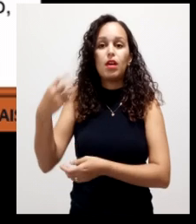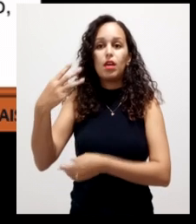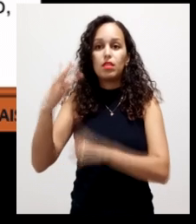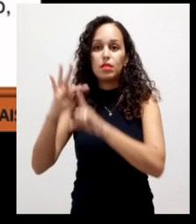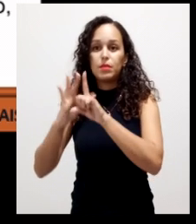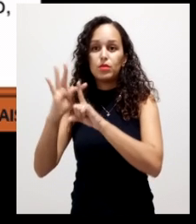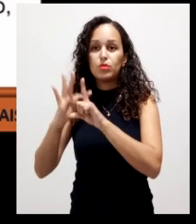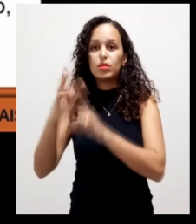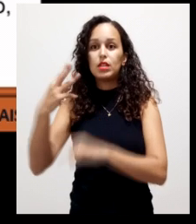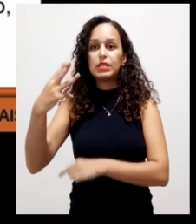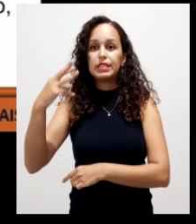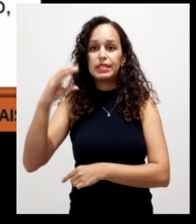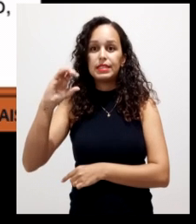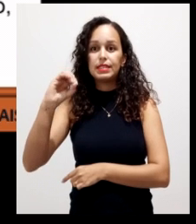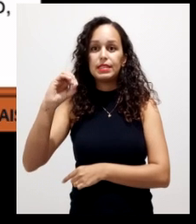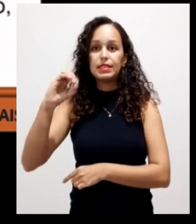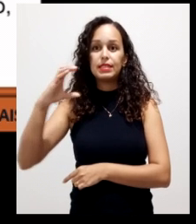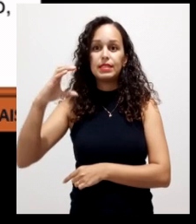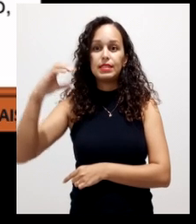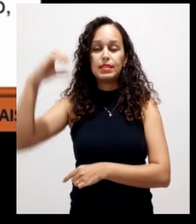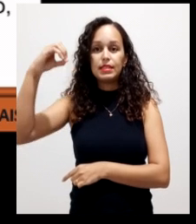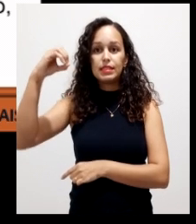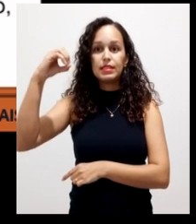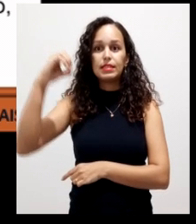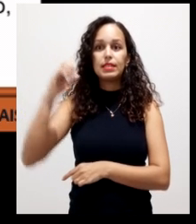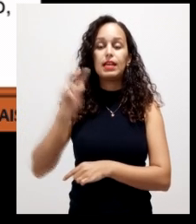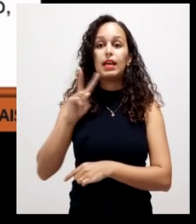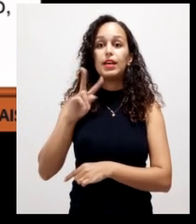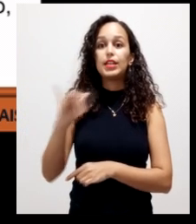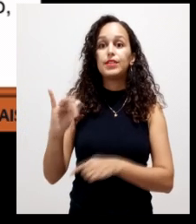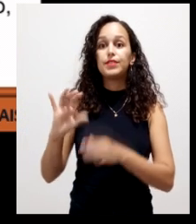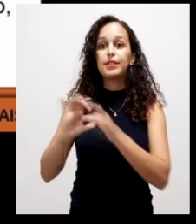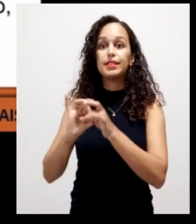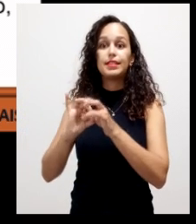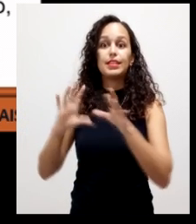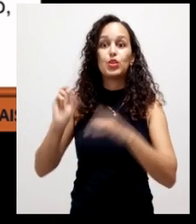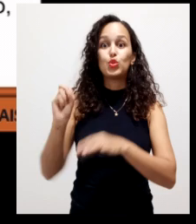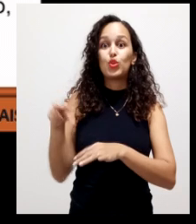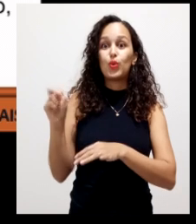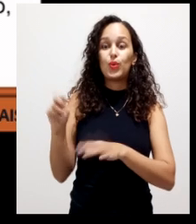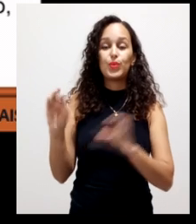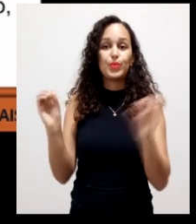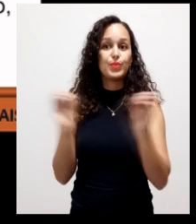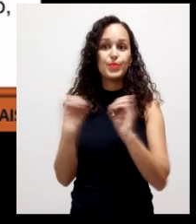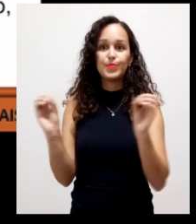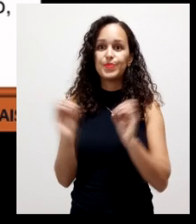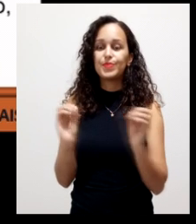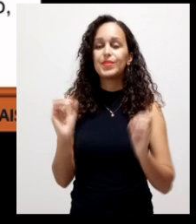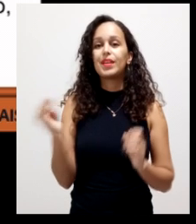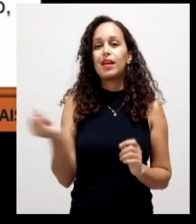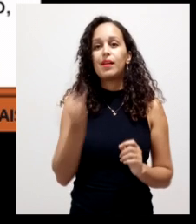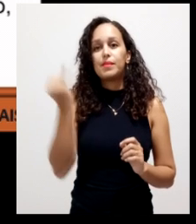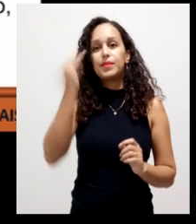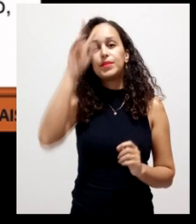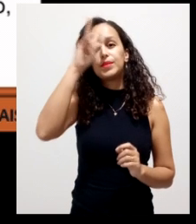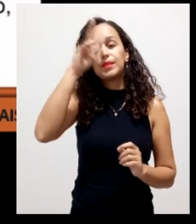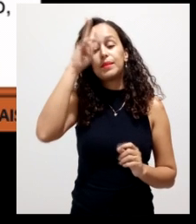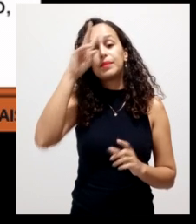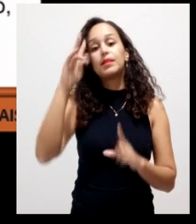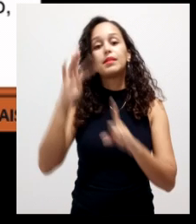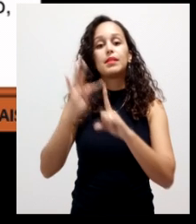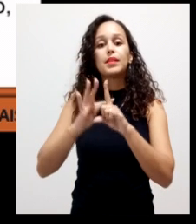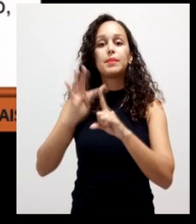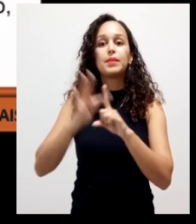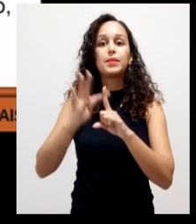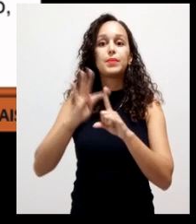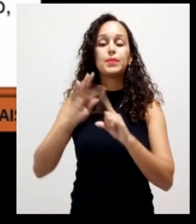celsius o material vai estar umificado e vai estar livre de toxicidade importante lembrar novamente que a temperatura ela é muito